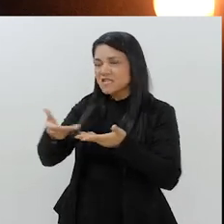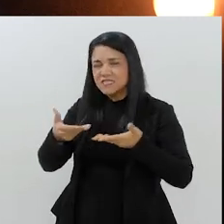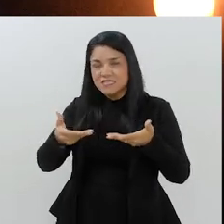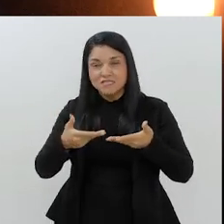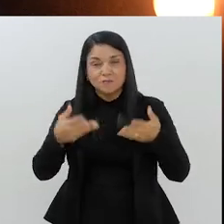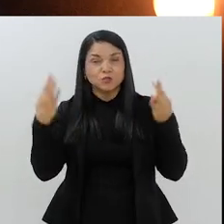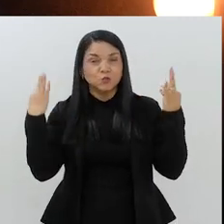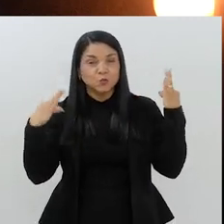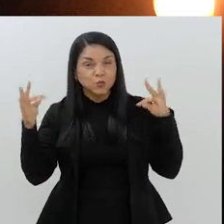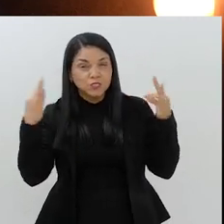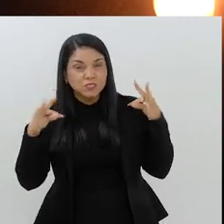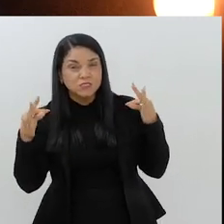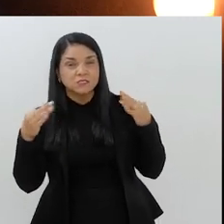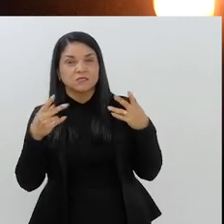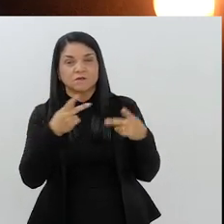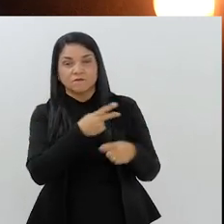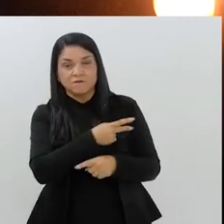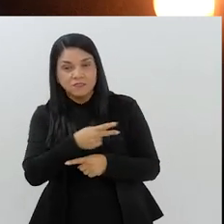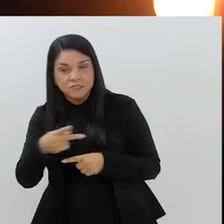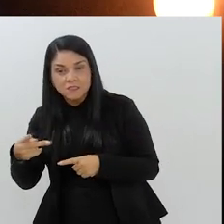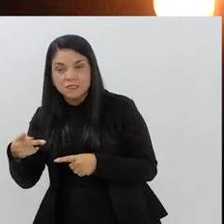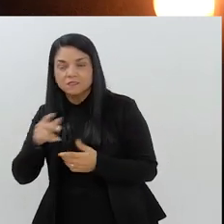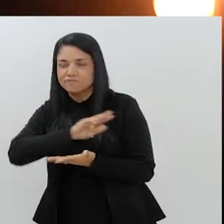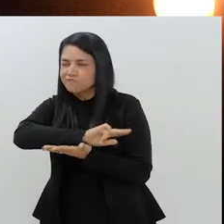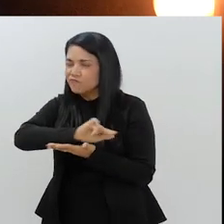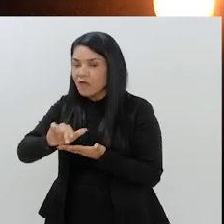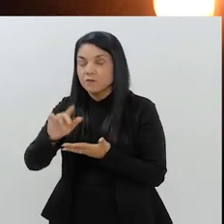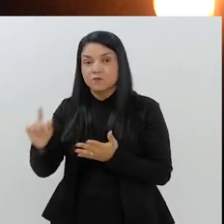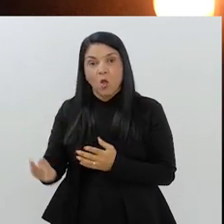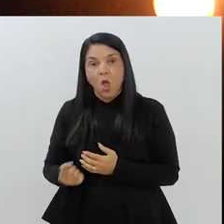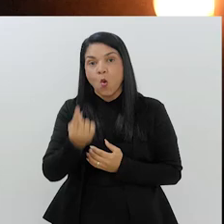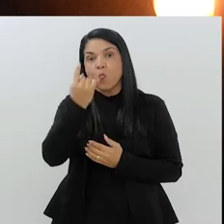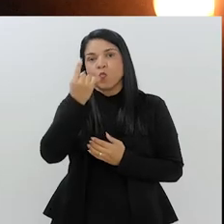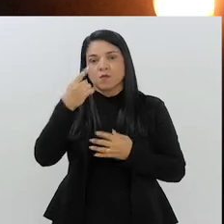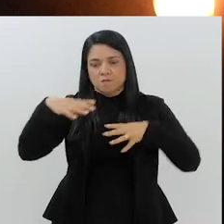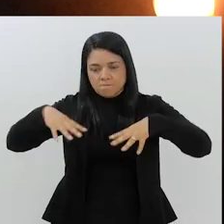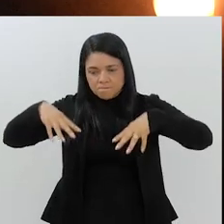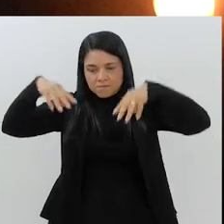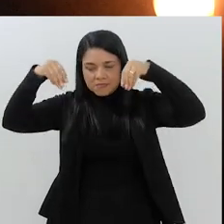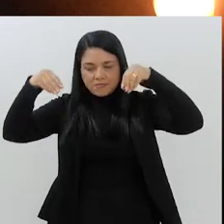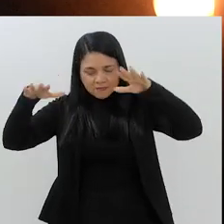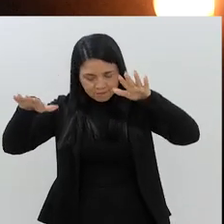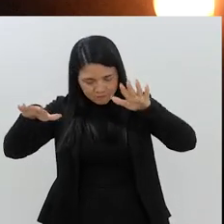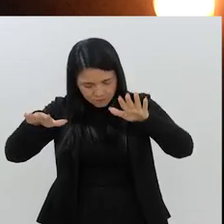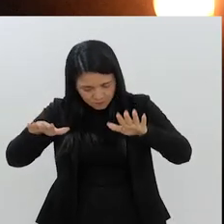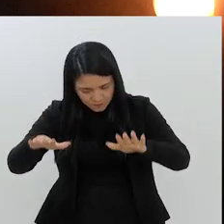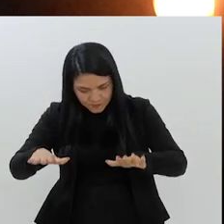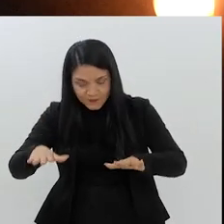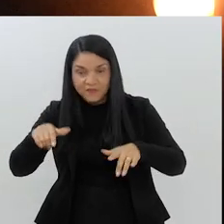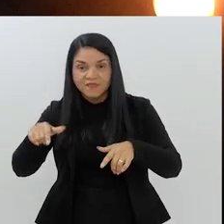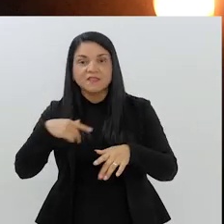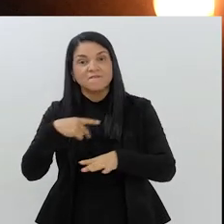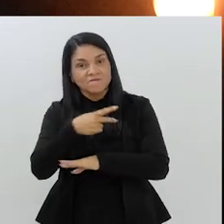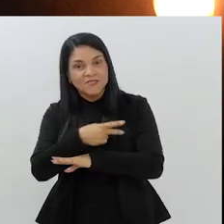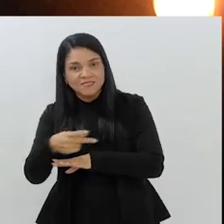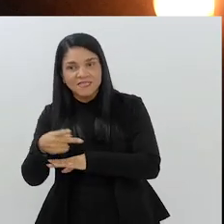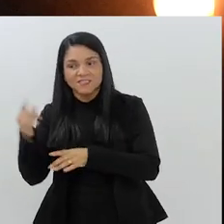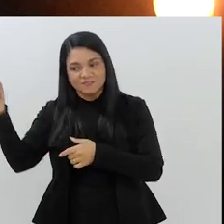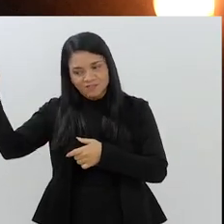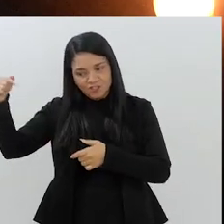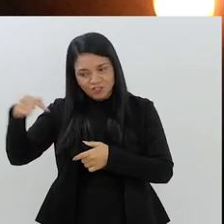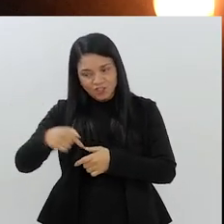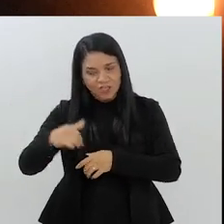incluindo turistas, porque, como somos a única mesquita da cidade, quando tem visitantes